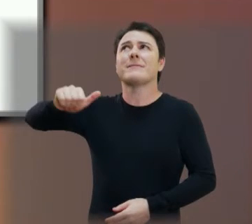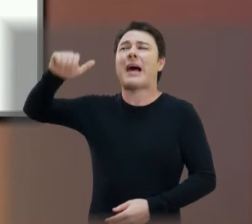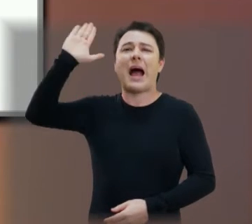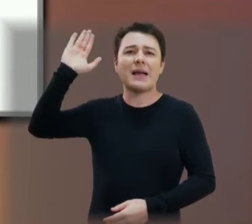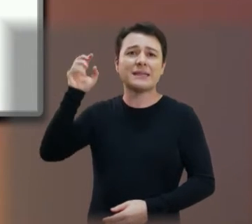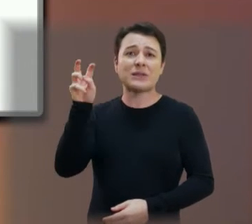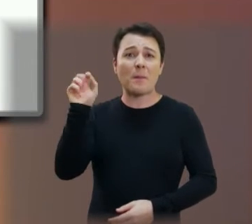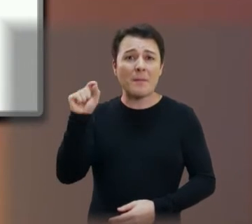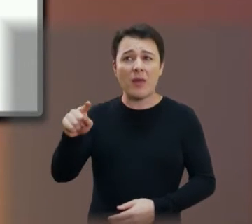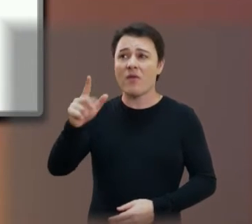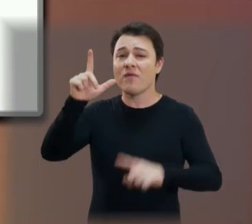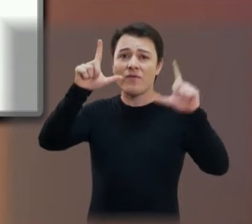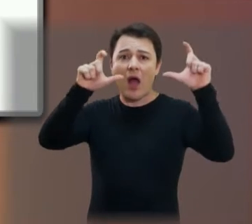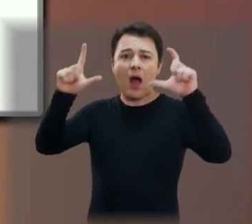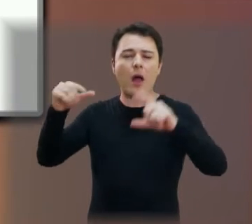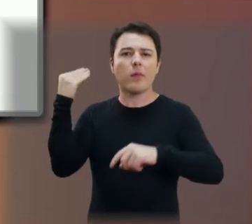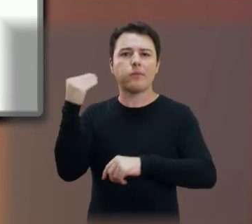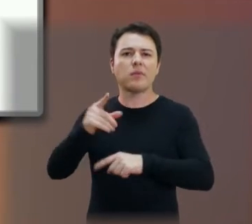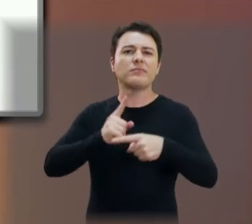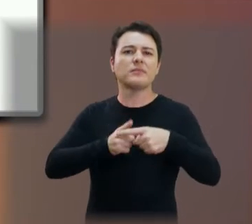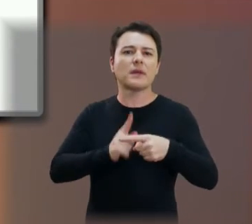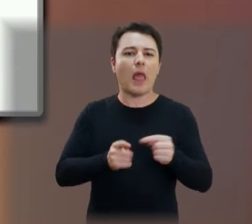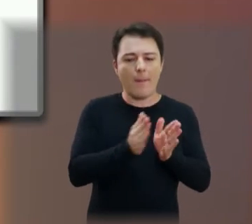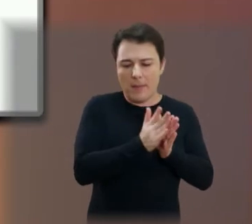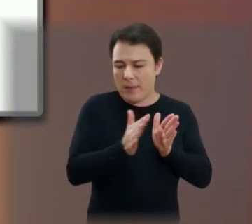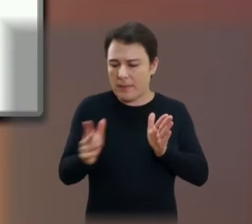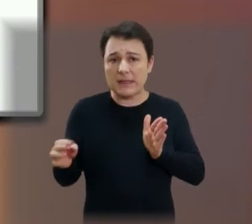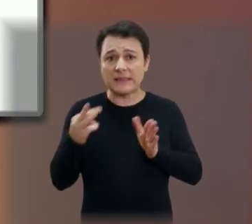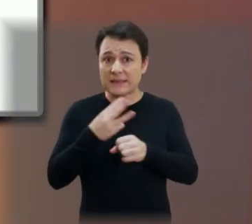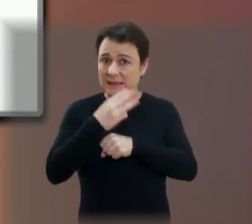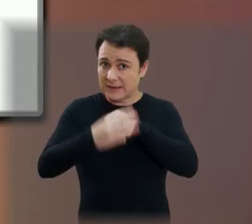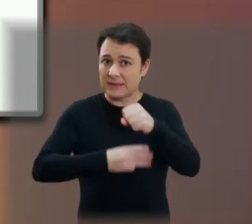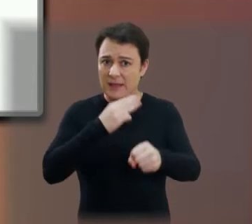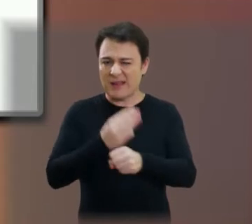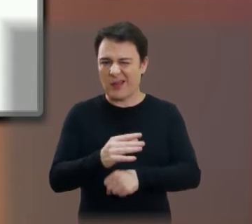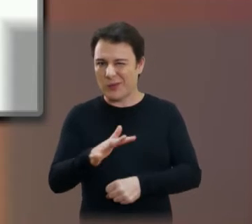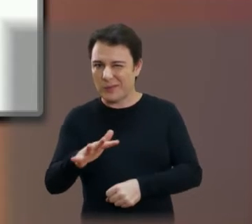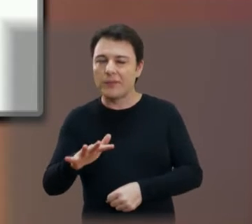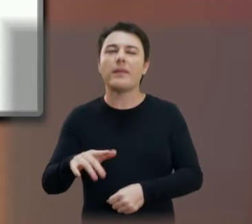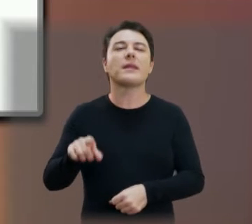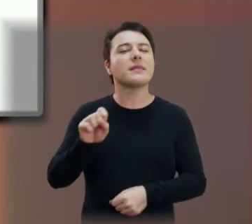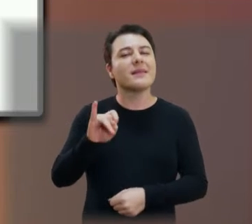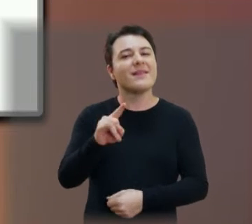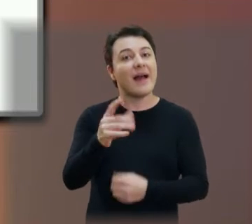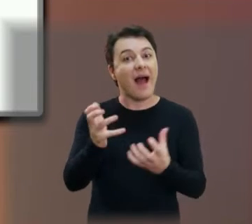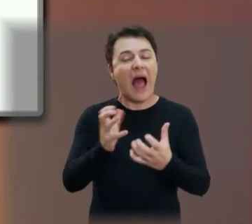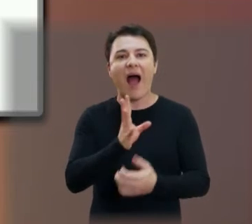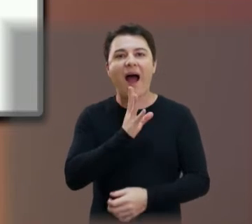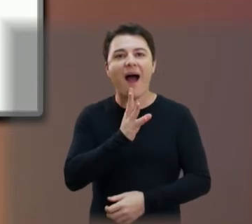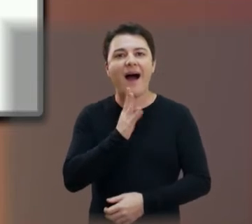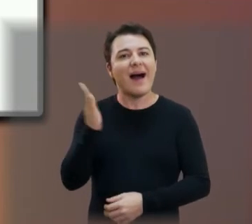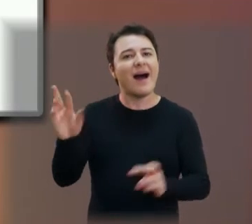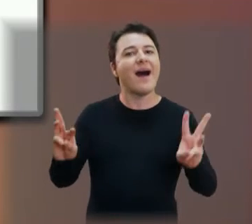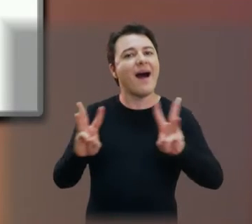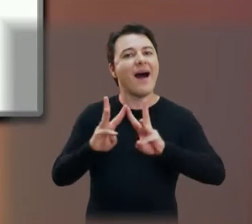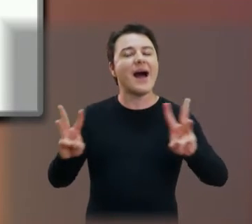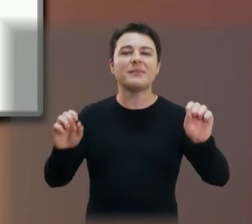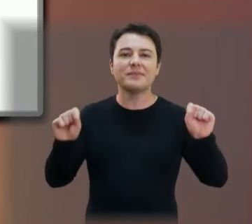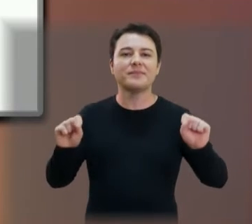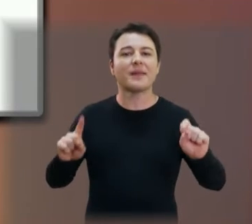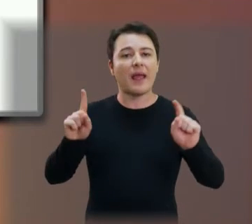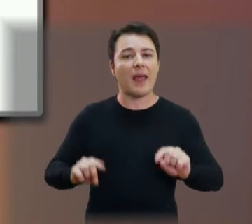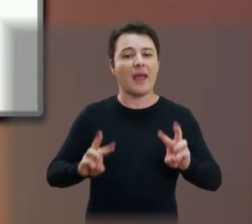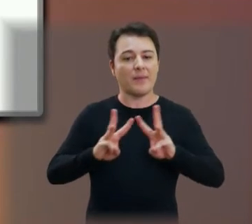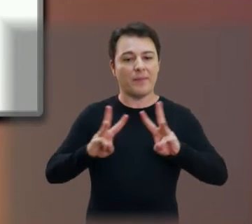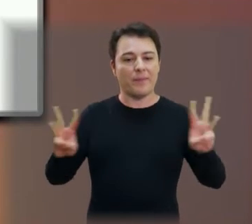neste último período dos três anos e pouquinho que nós estivemos aqui na Câmara. Mas, para quem quiser conhecer este site, é o